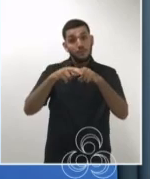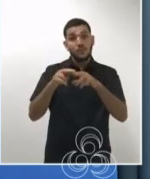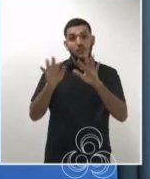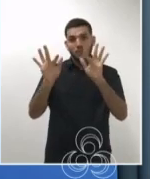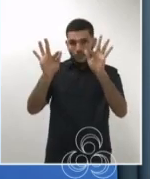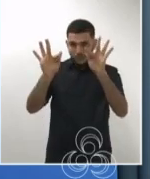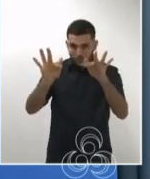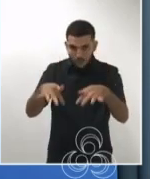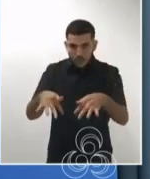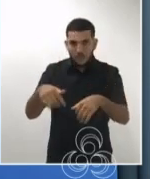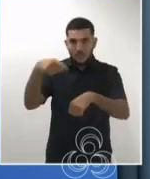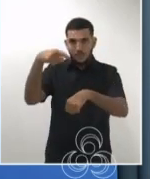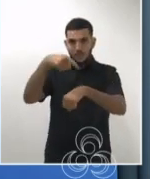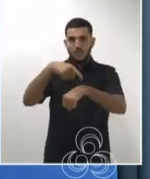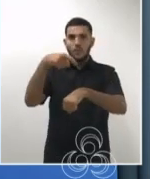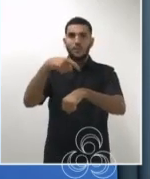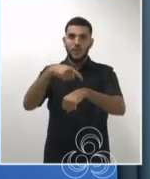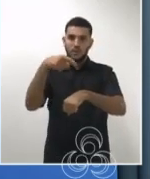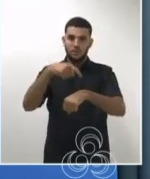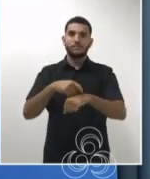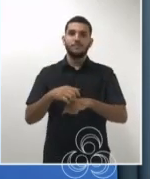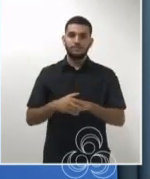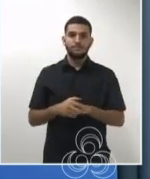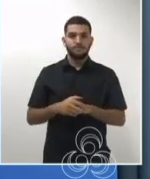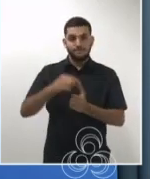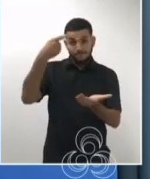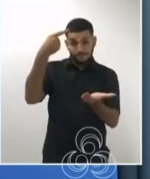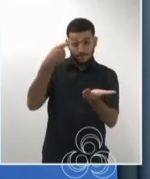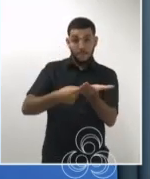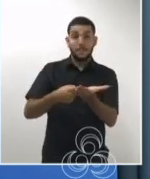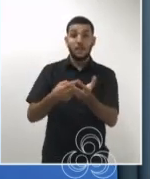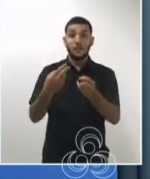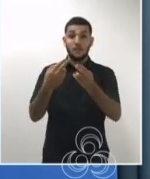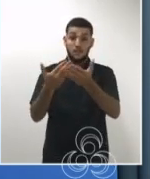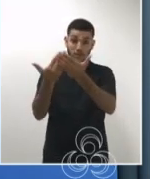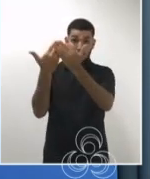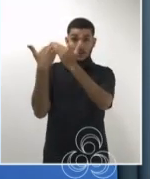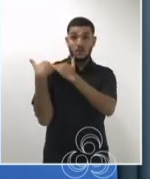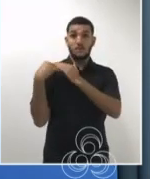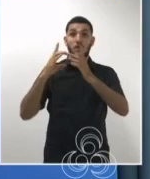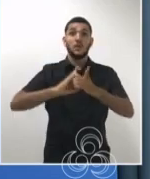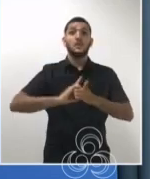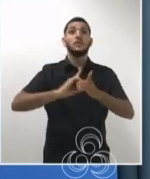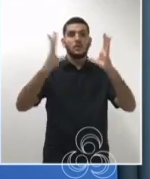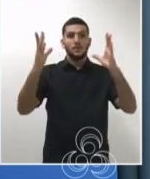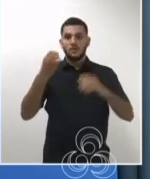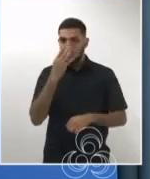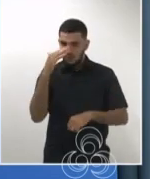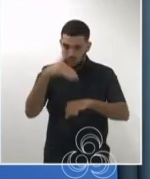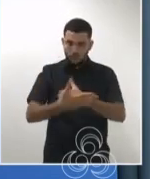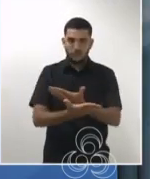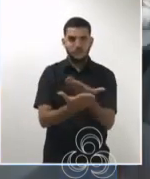Amazônica neste momento, reafirmando o compromisso da Rede Amazônica com a democracia. Uma boa noite a todos.